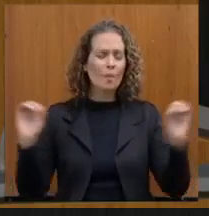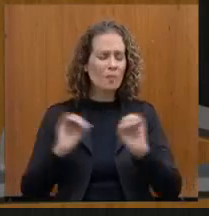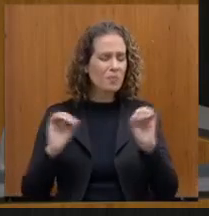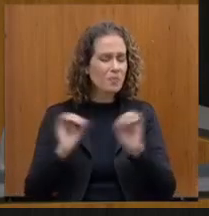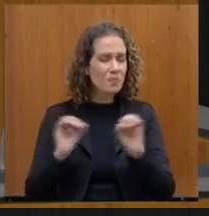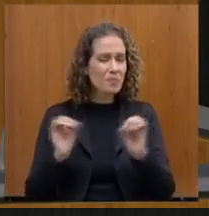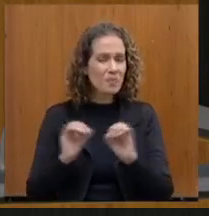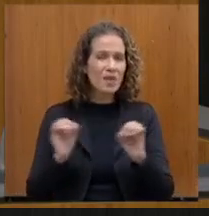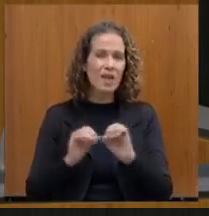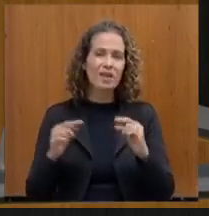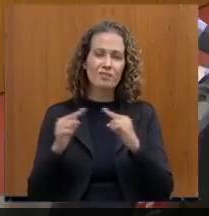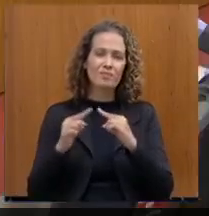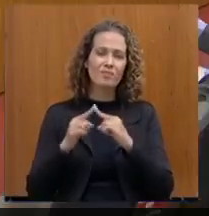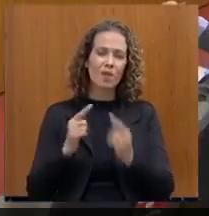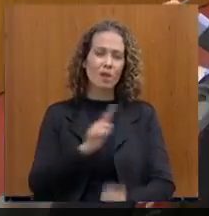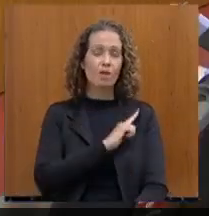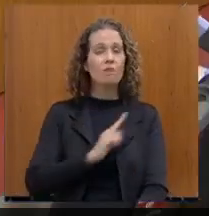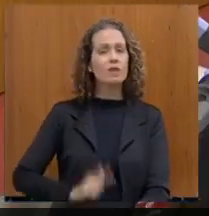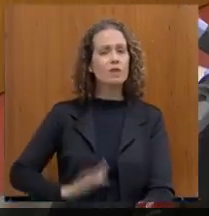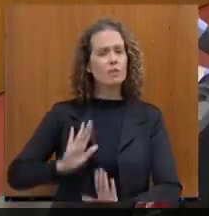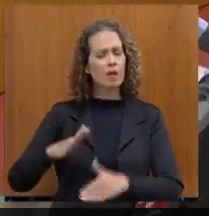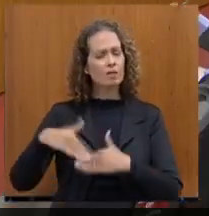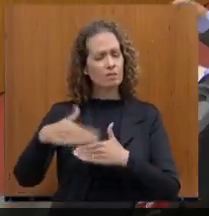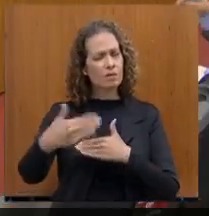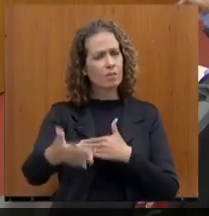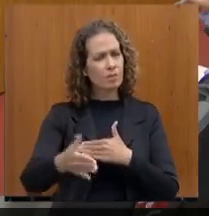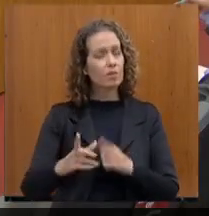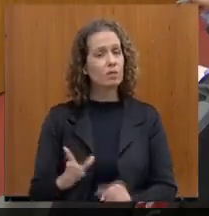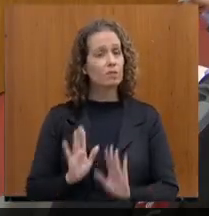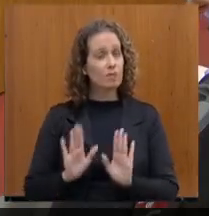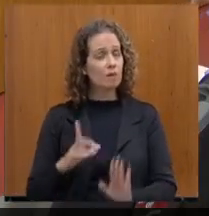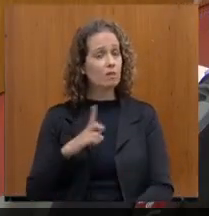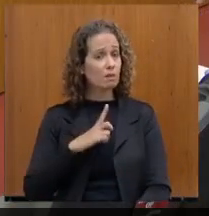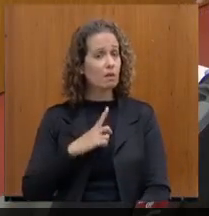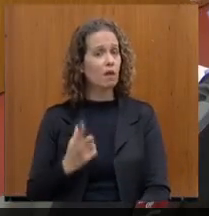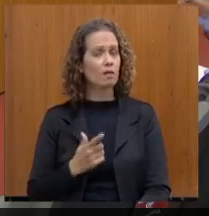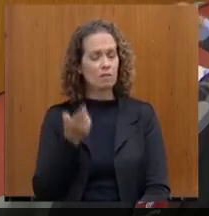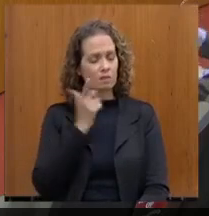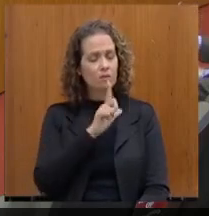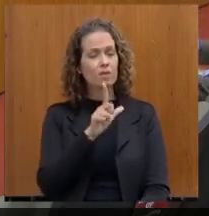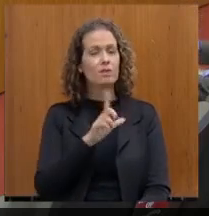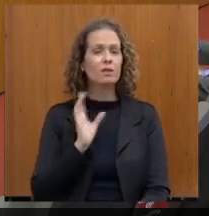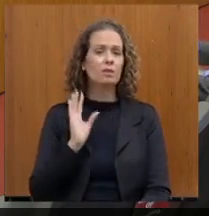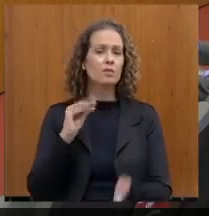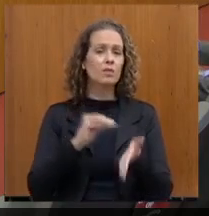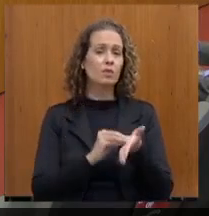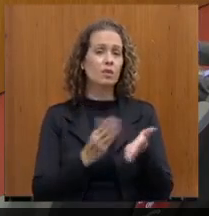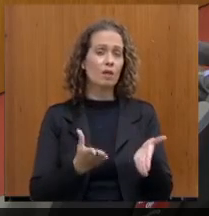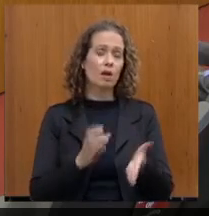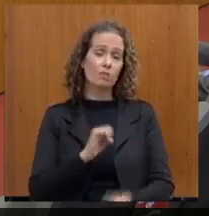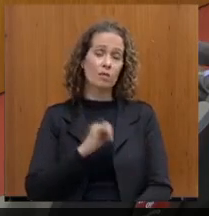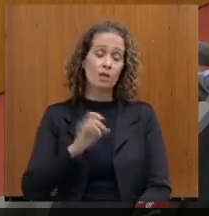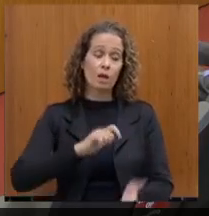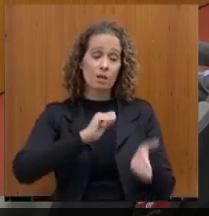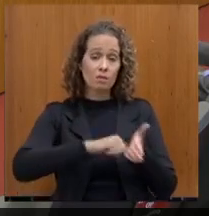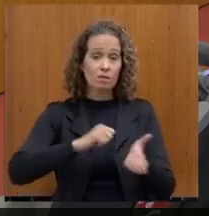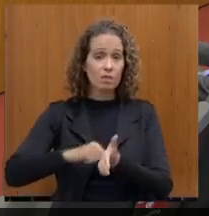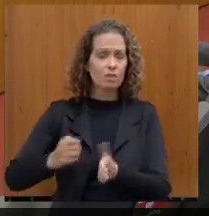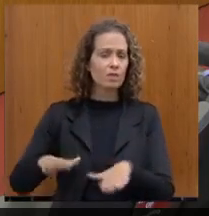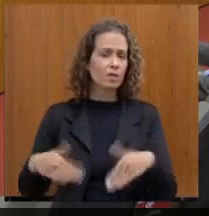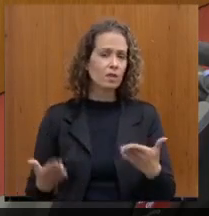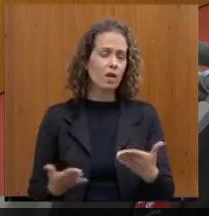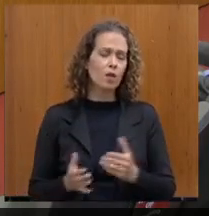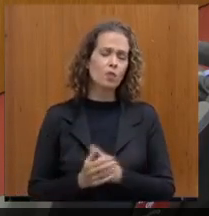ao governo. Mas isso eu vou debater mais com a CEPLAC. Mas tem. Nós conseguimos incluir, quando são autorizativas. Então, o poder